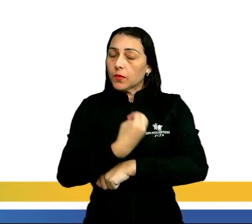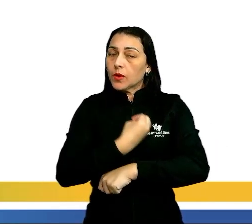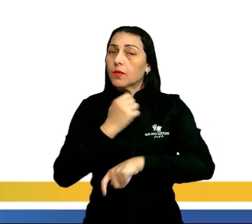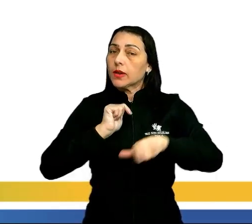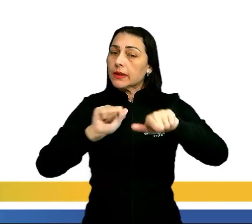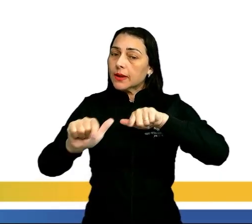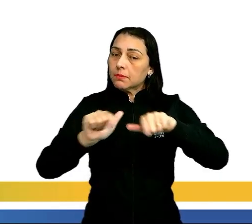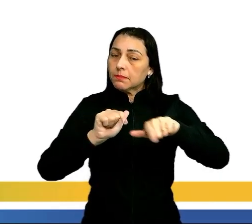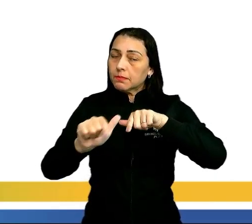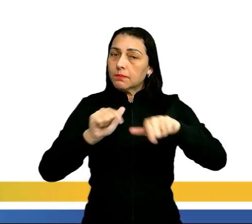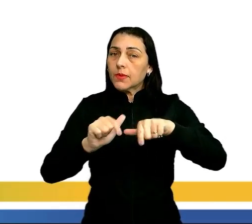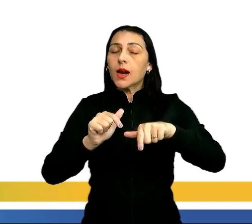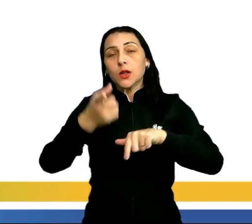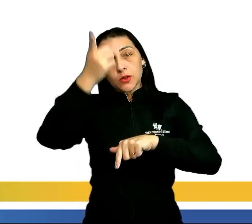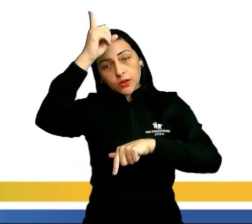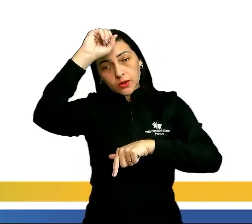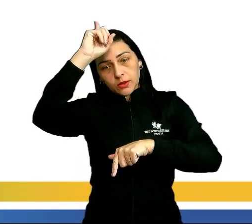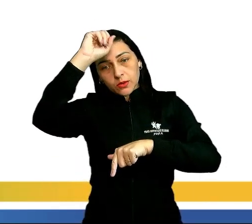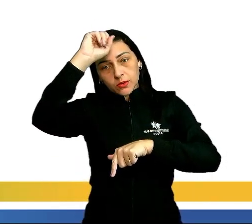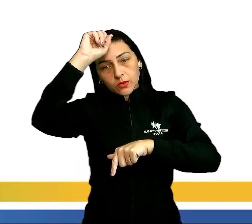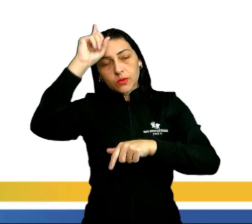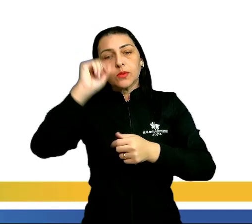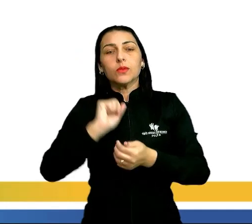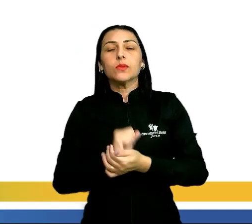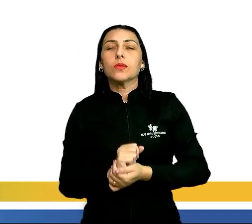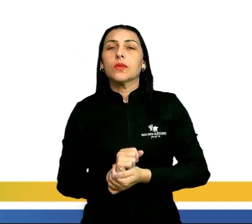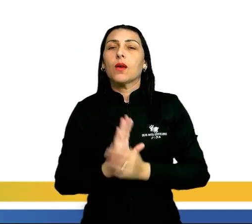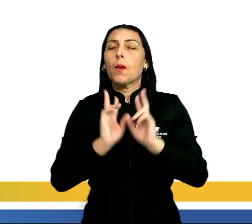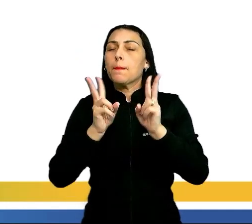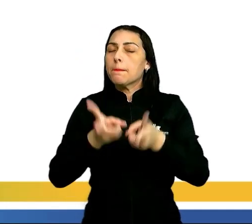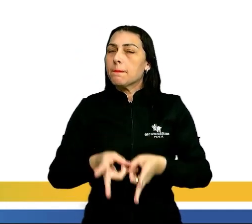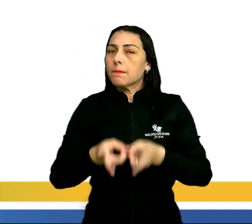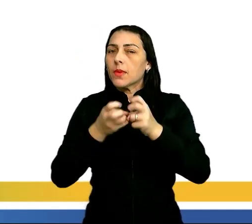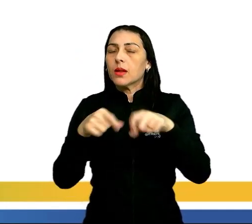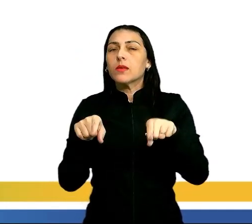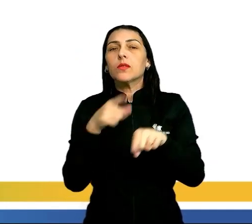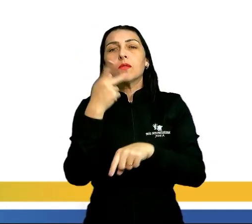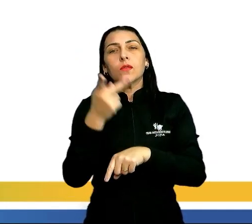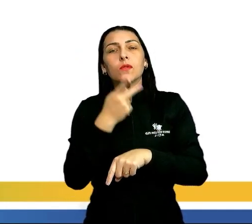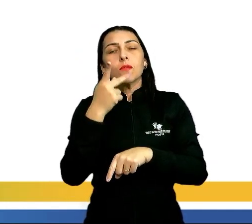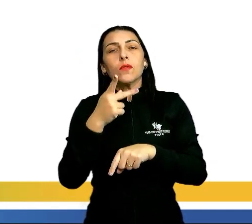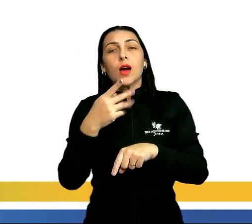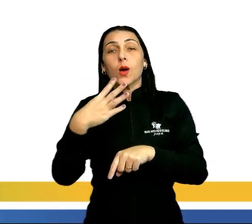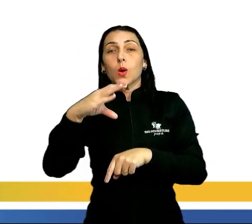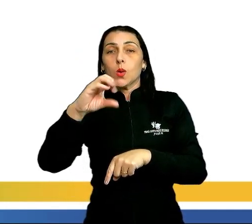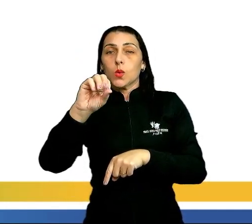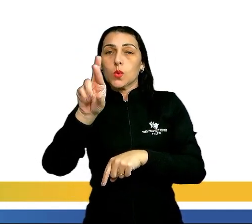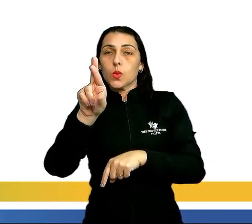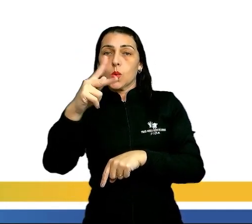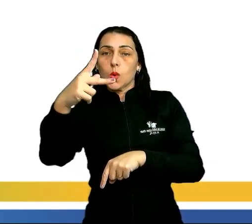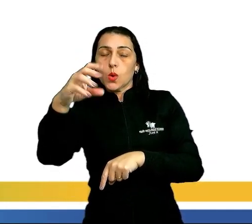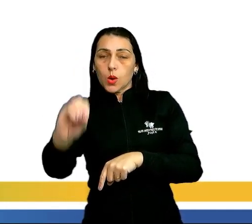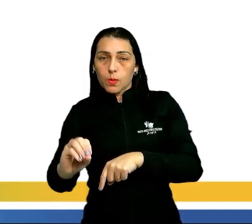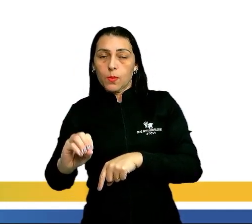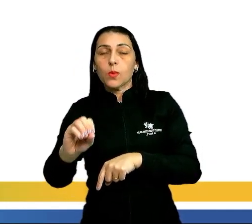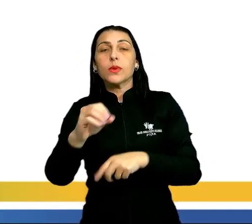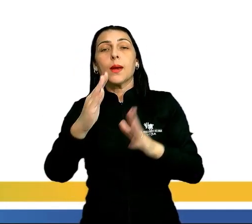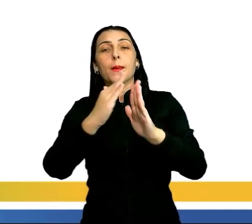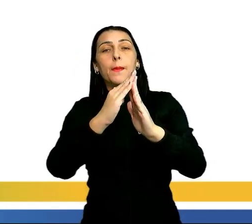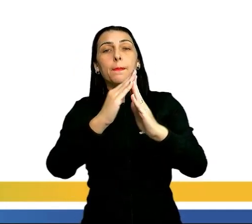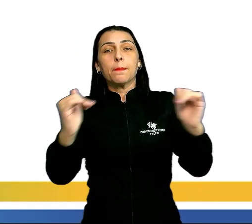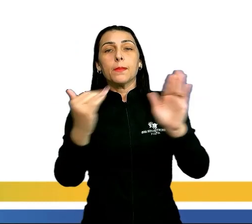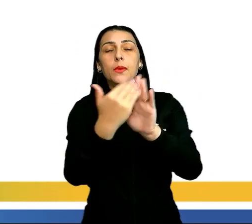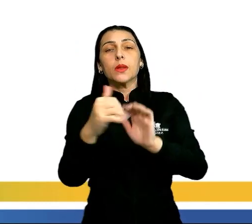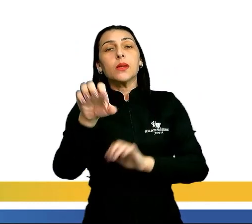população de adultos, é o caso que a gente observa aqui quando a gente fala no corpo da pirâmide etária, e